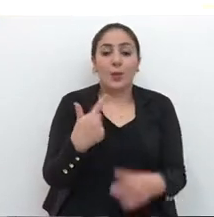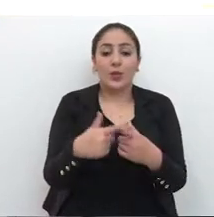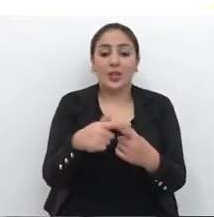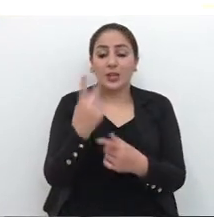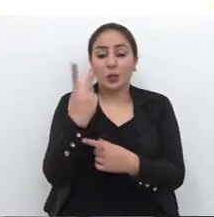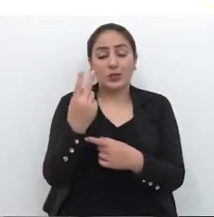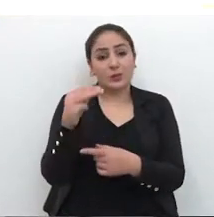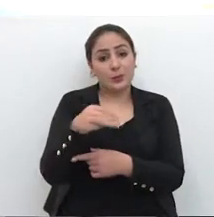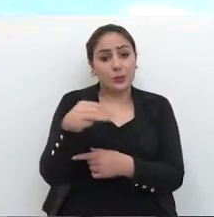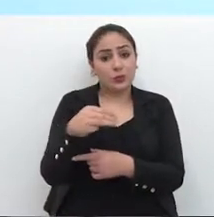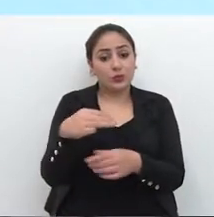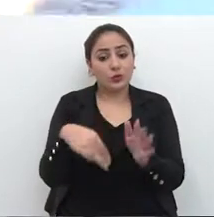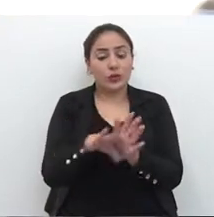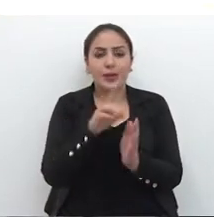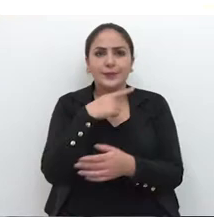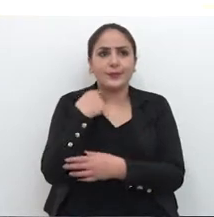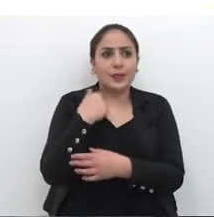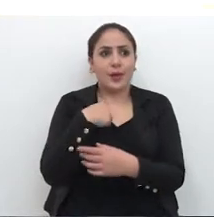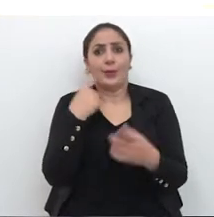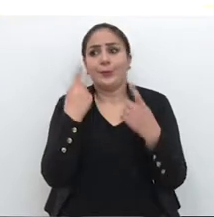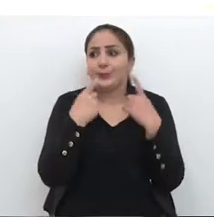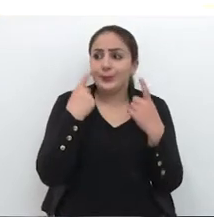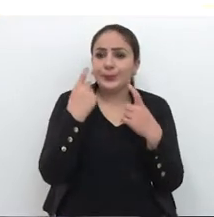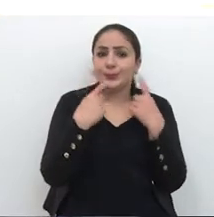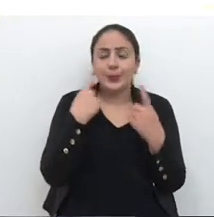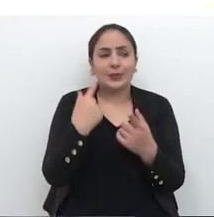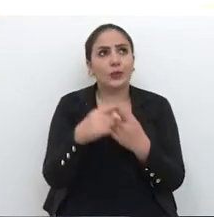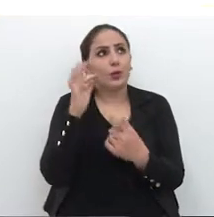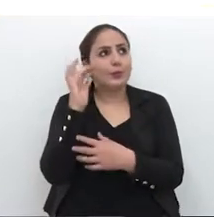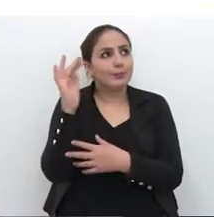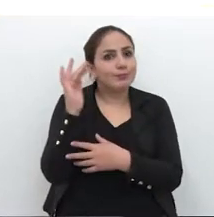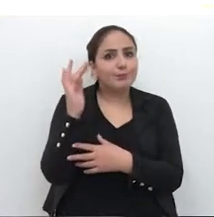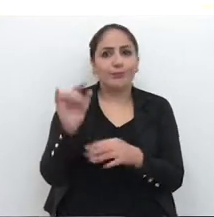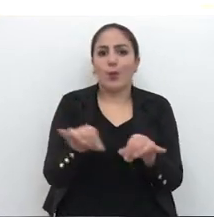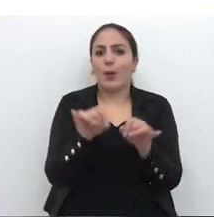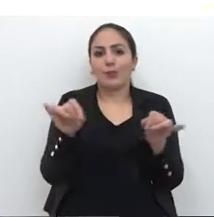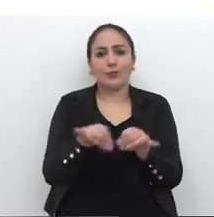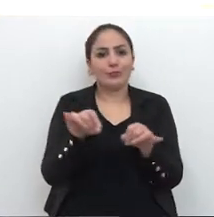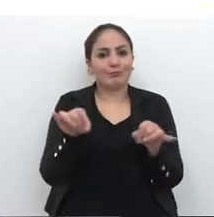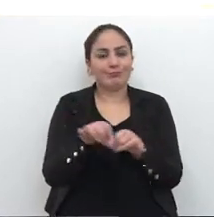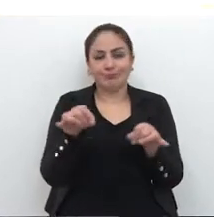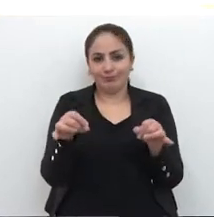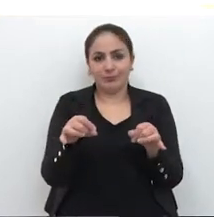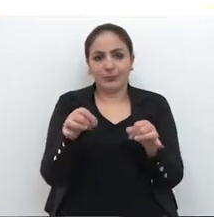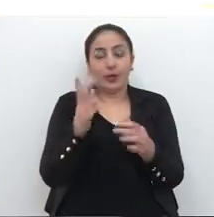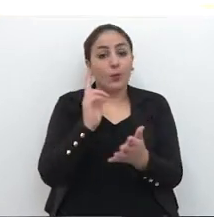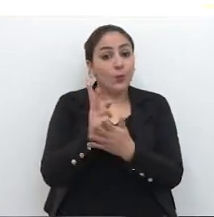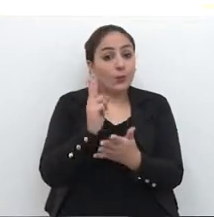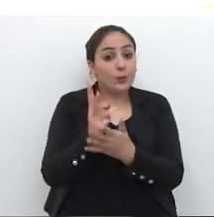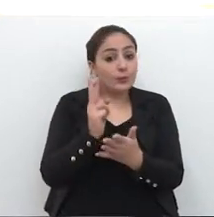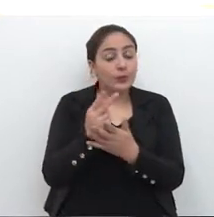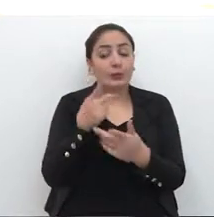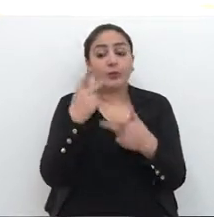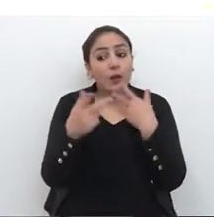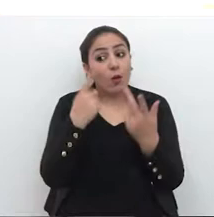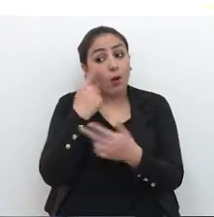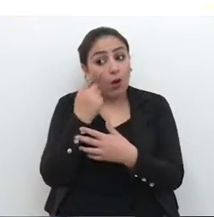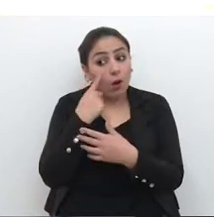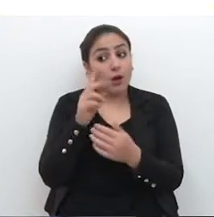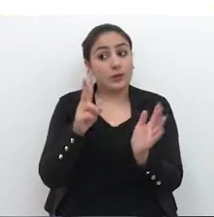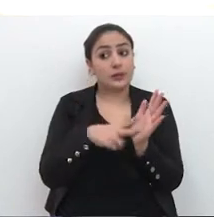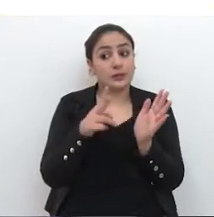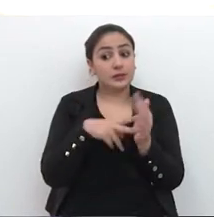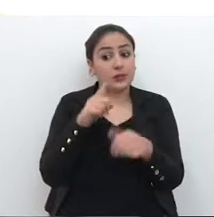porque dois minutos que ele chega atrasado, eu já fico só pensando bobagem. E aí cuido, falo todos os dias a mesma